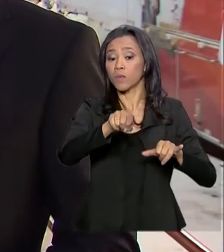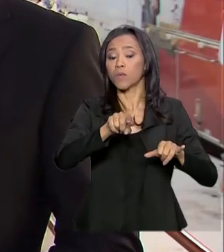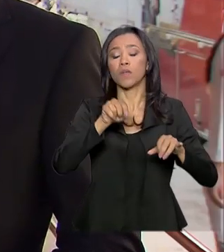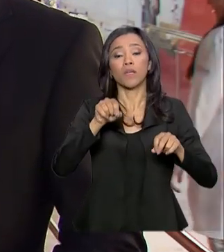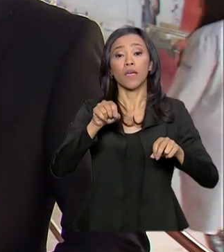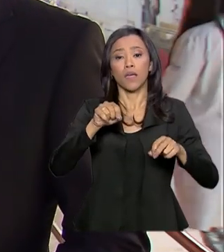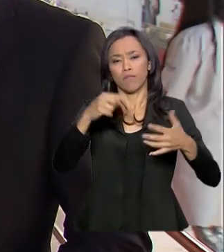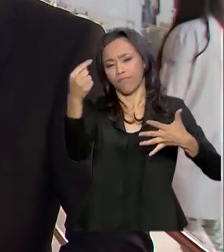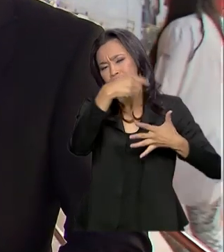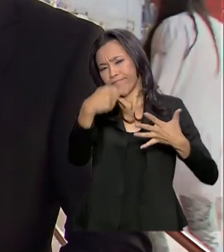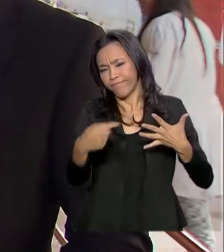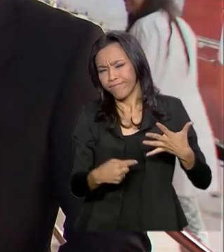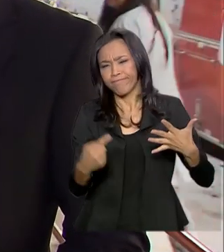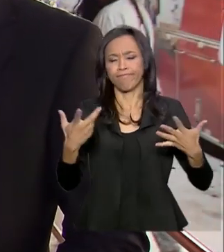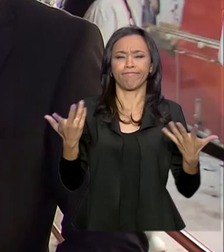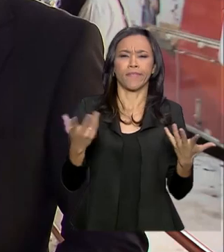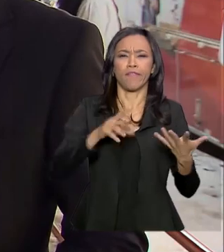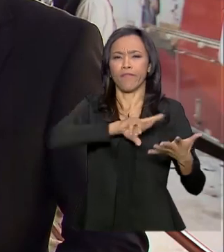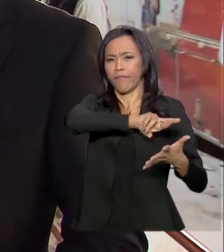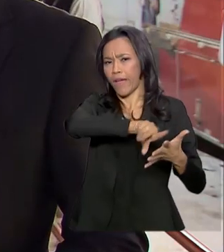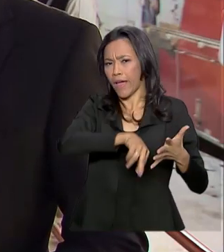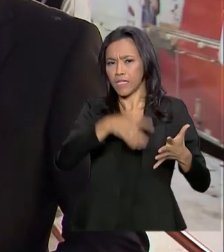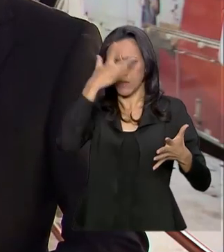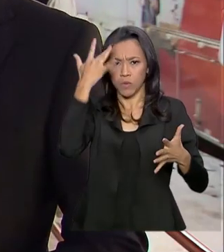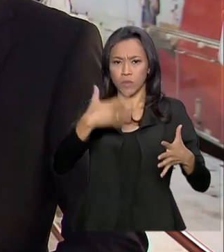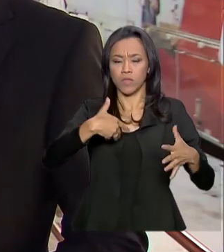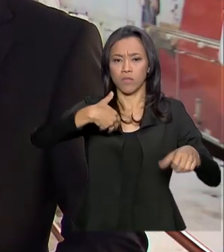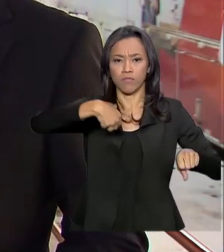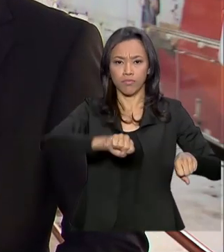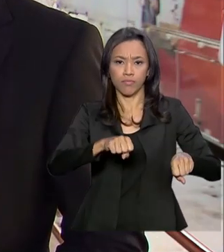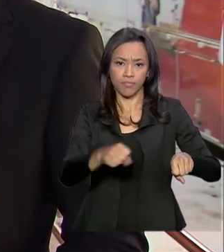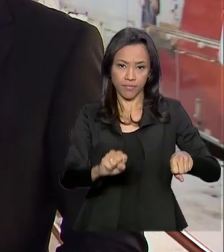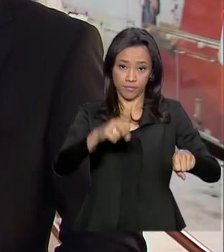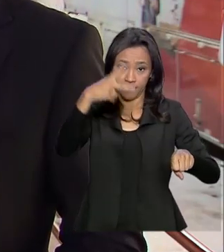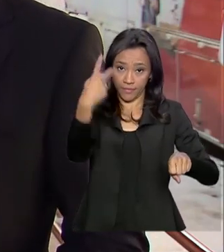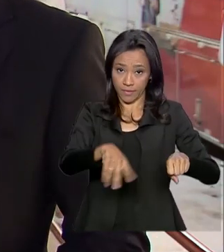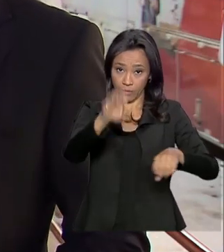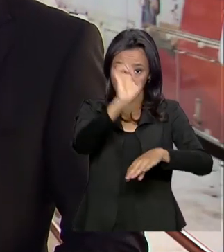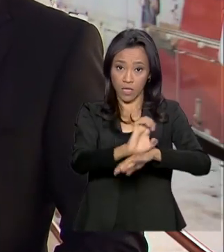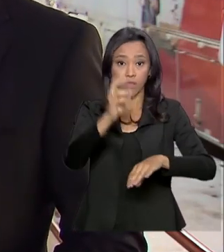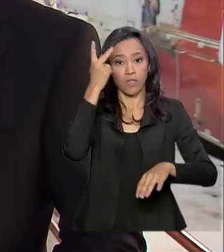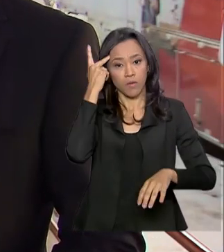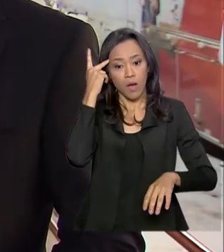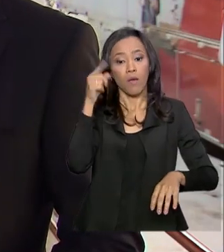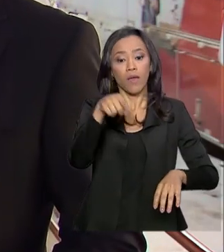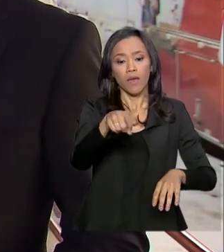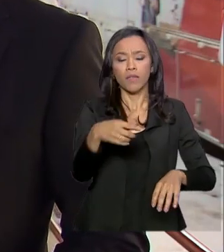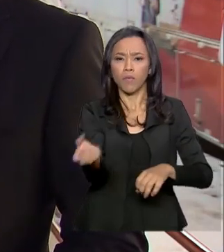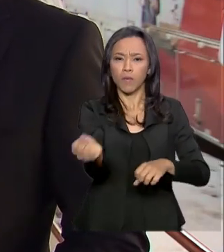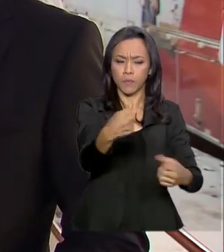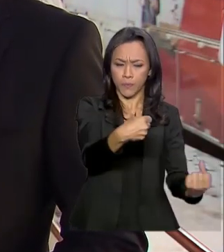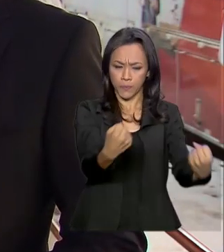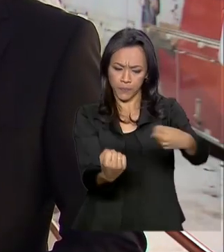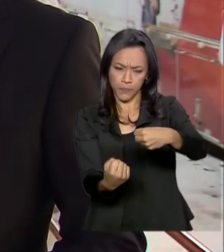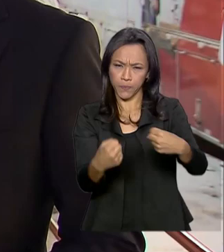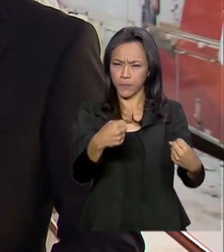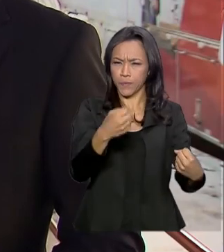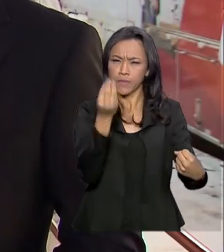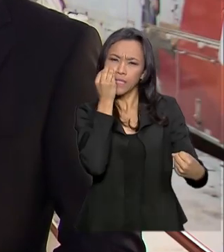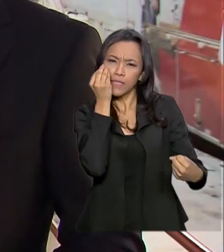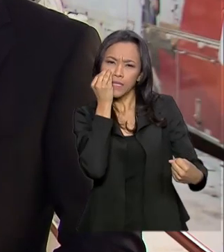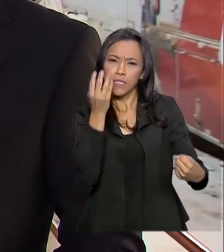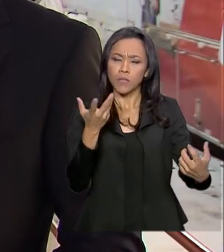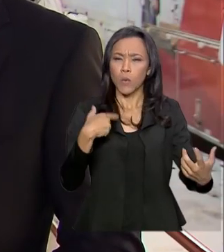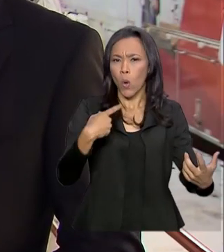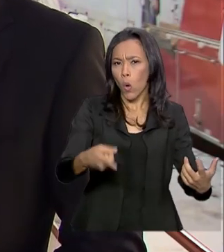ações, com vários motoboys aqui na Zona Oeste da capital paulista. Eles estão simulando como seria a